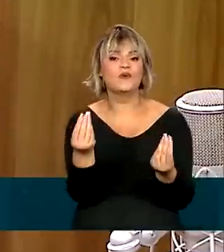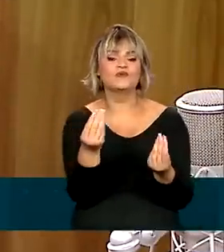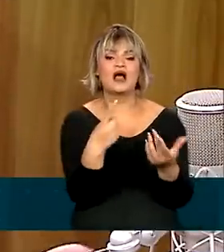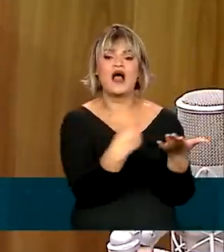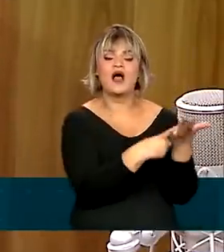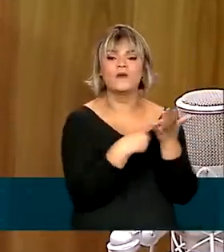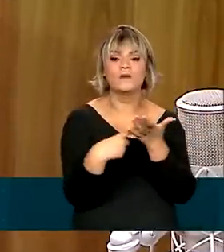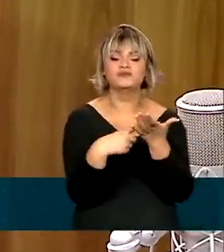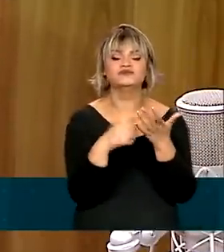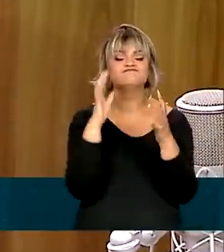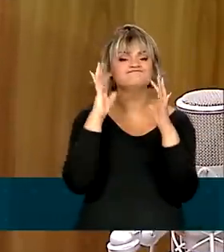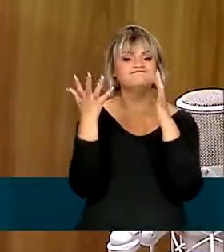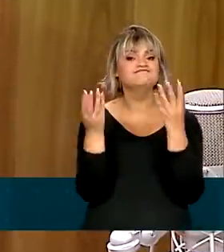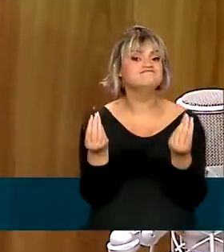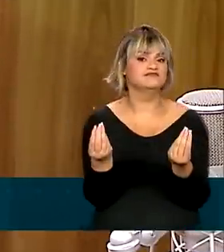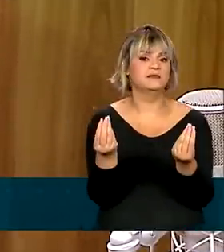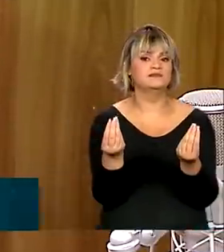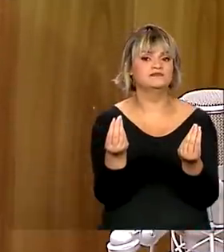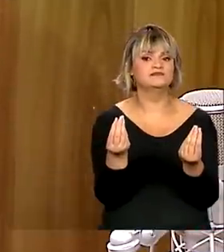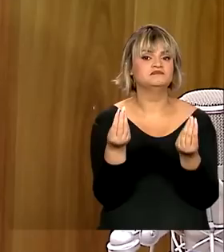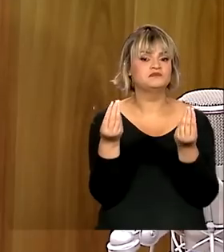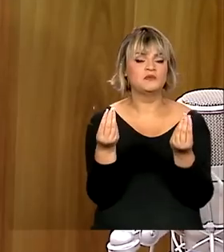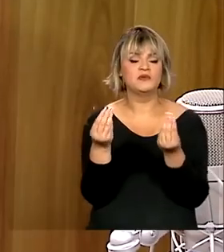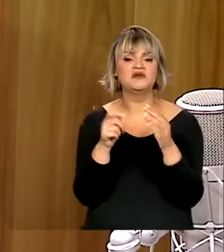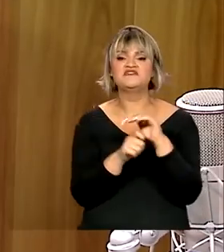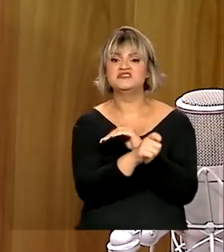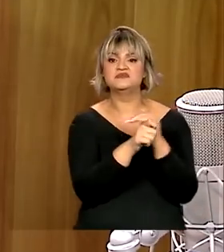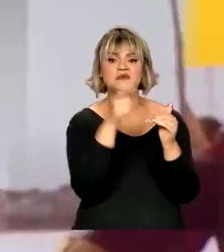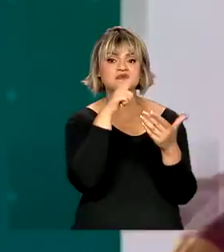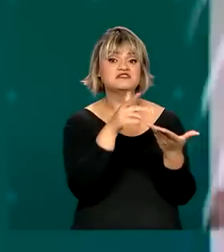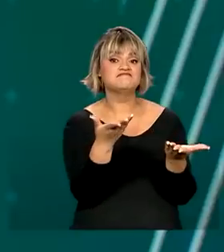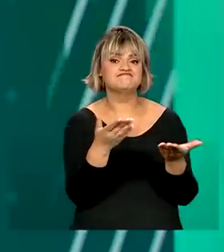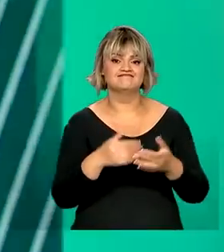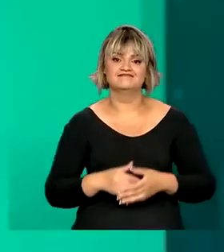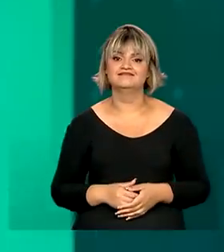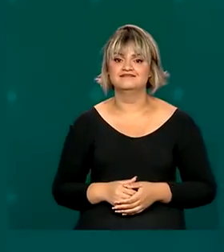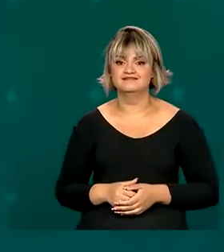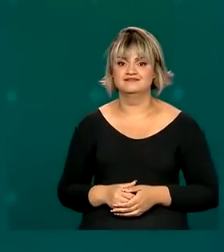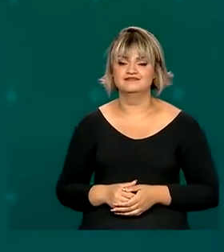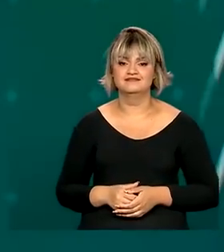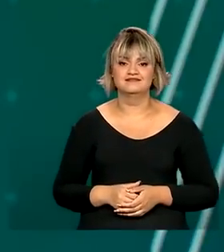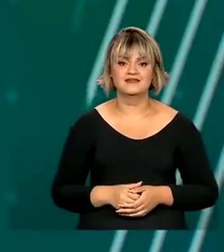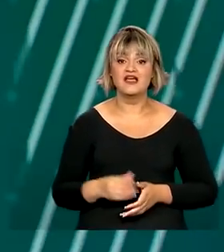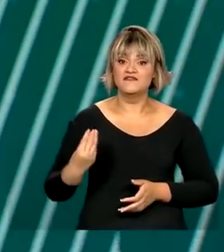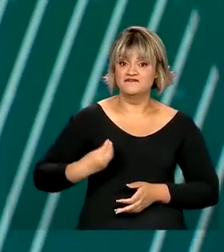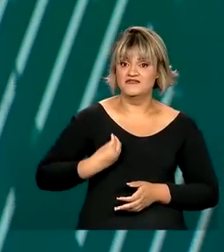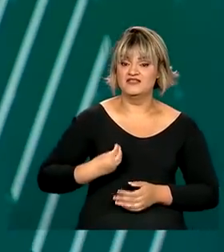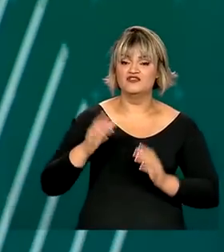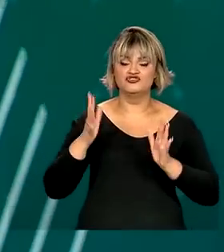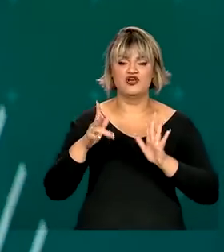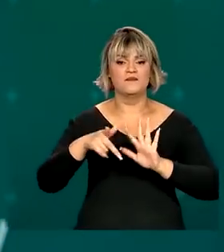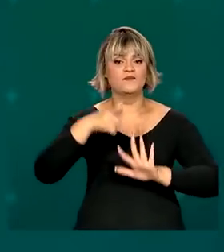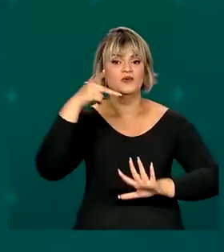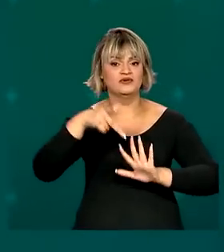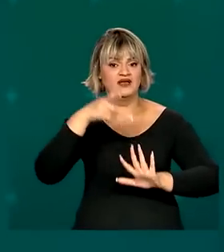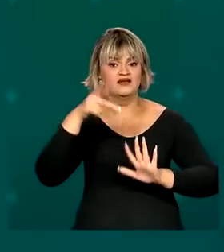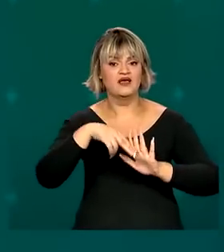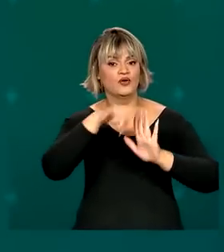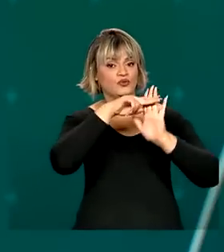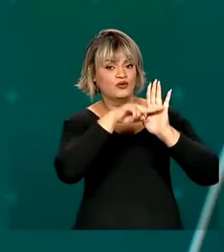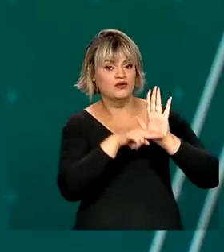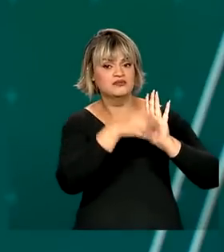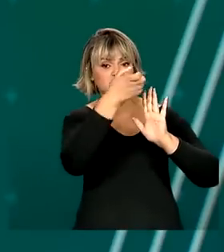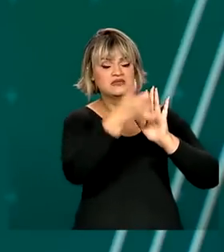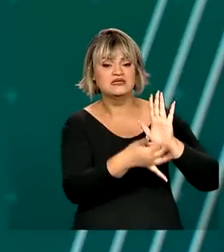acordos e pressões a esse país para que esse financiamento seja efetivo. Já está em vigor uma nova portaria com normas